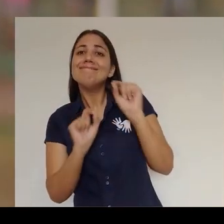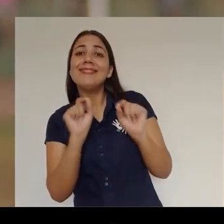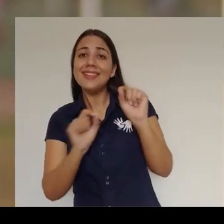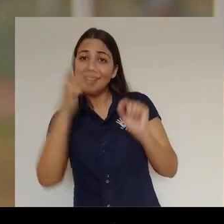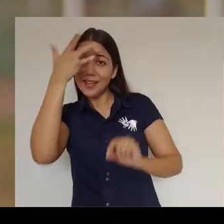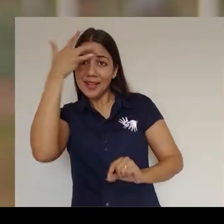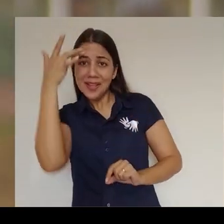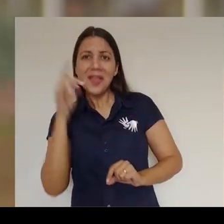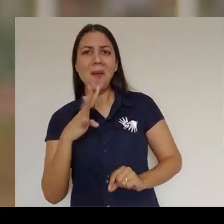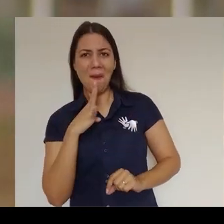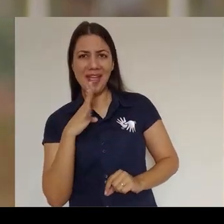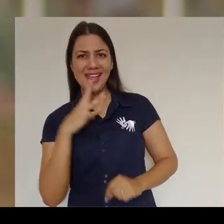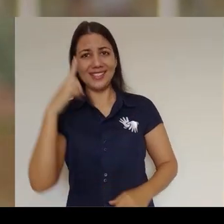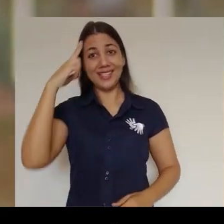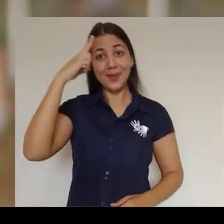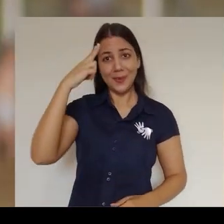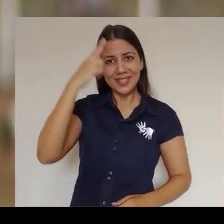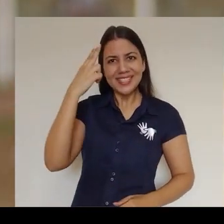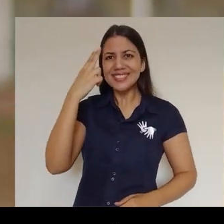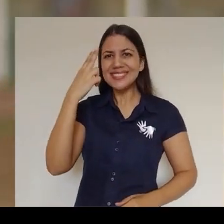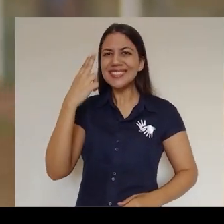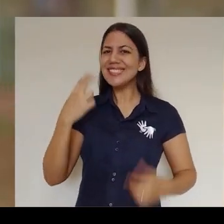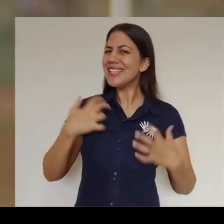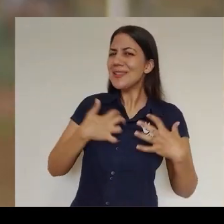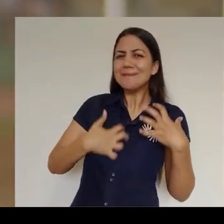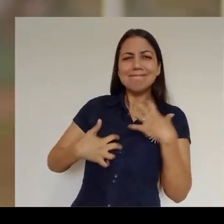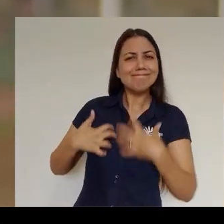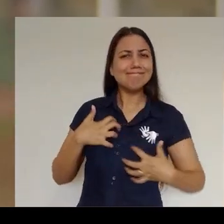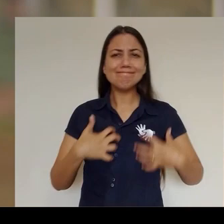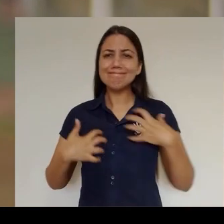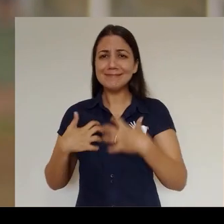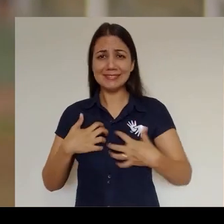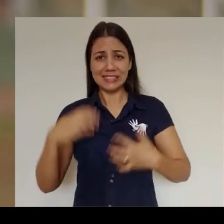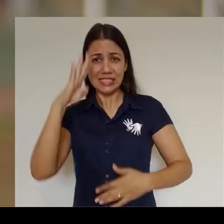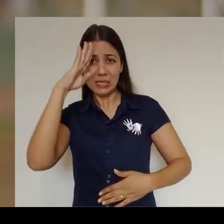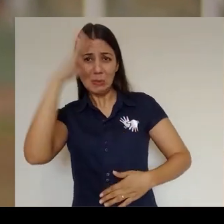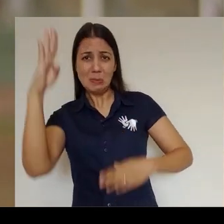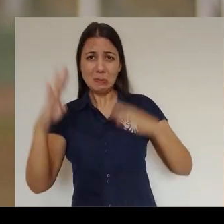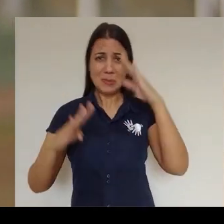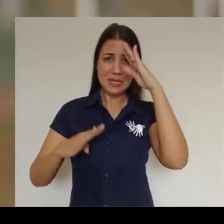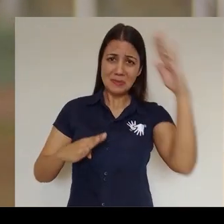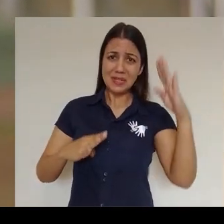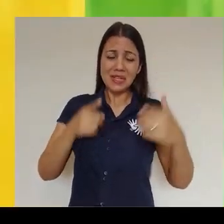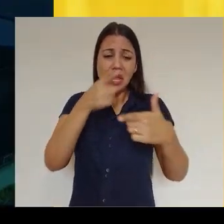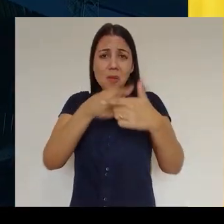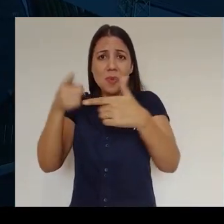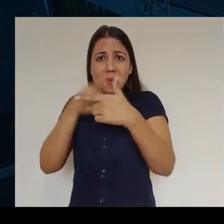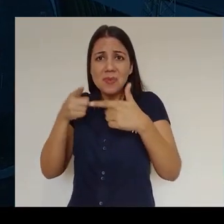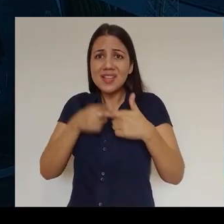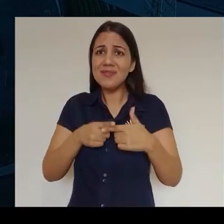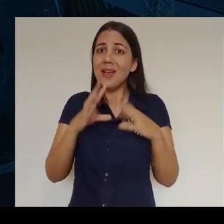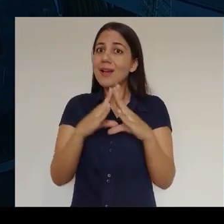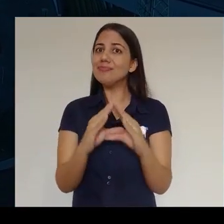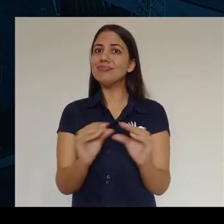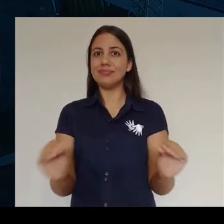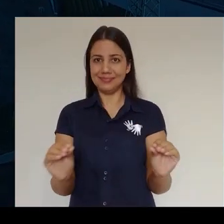sabe né gente Ele não vai sossegar enquanto os principais problemas de Maringá não estiverem resolvidos